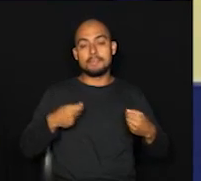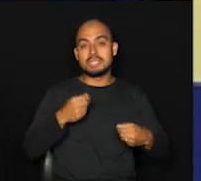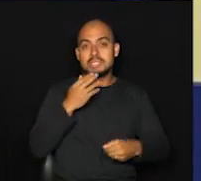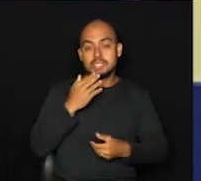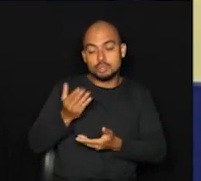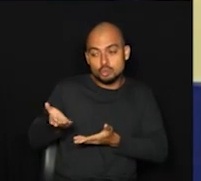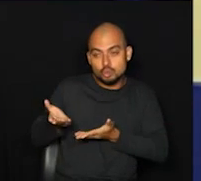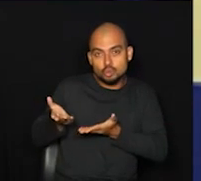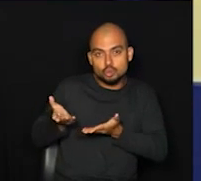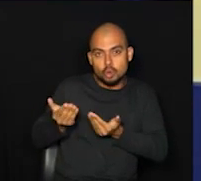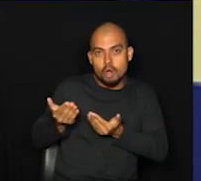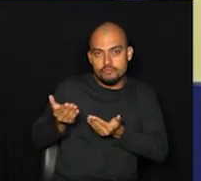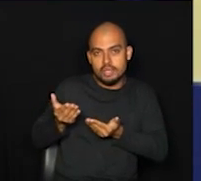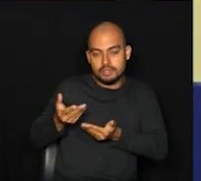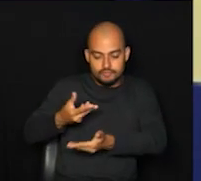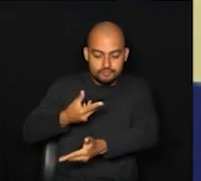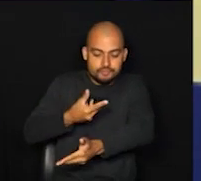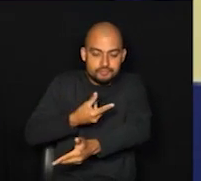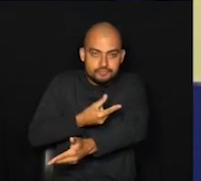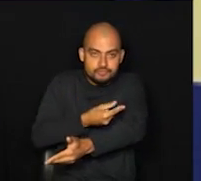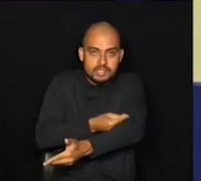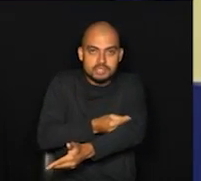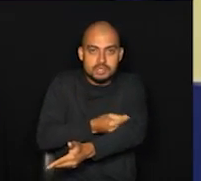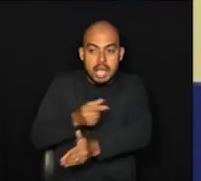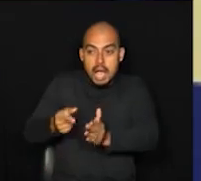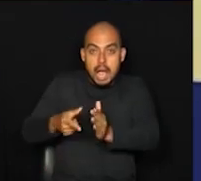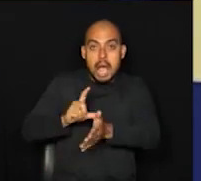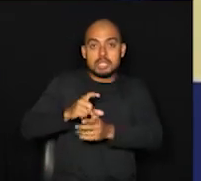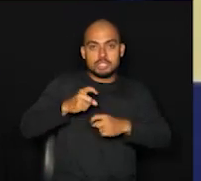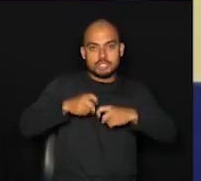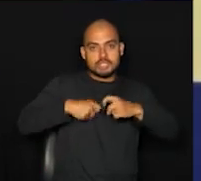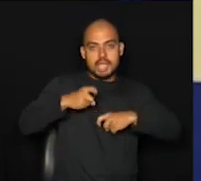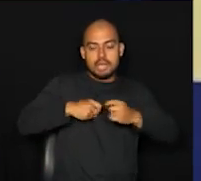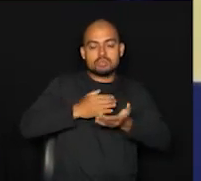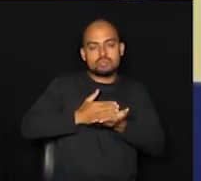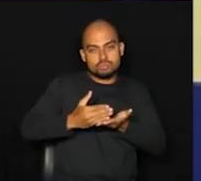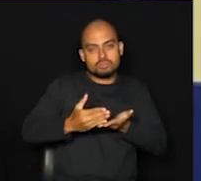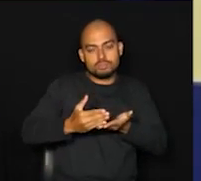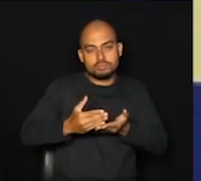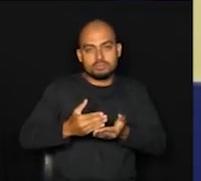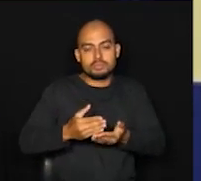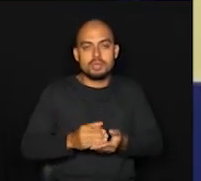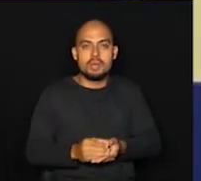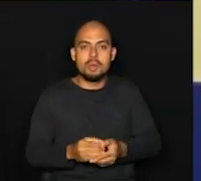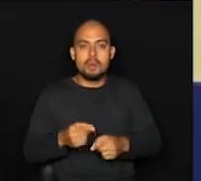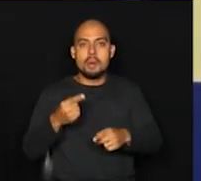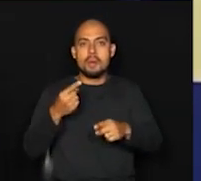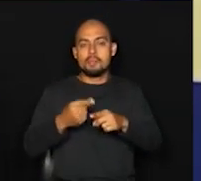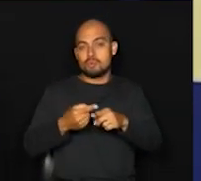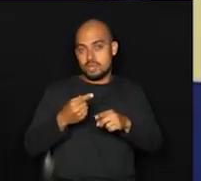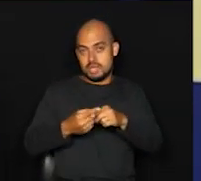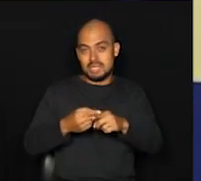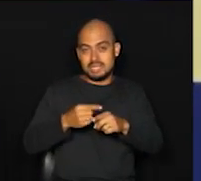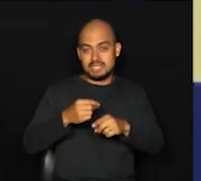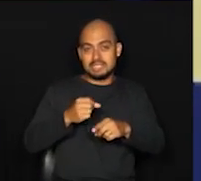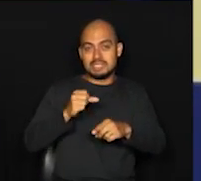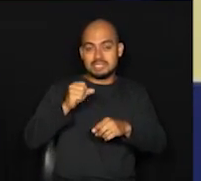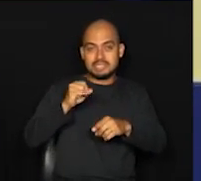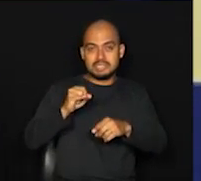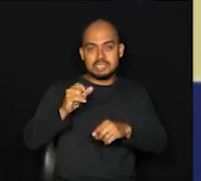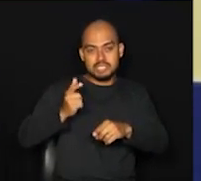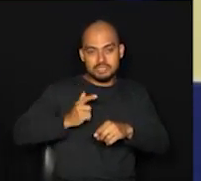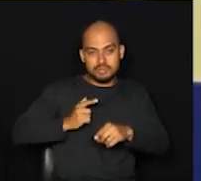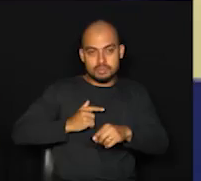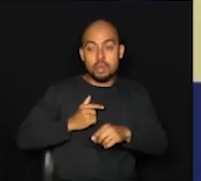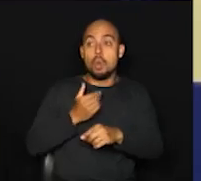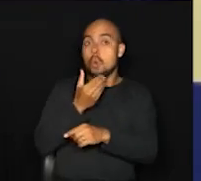adolescentes, antes do início da vida sexual. Porque com isso, nós não teremos... O salto que nós demos... só mulher?